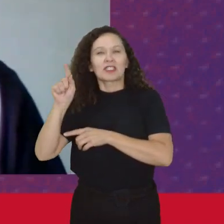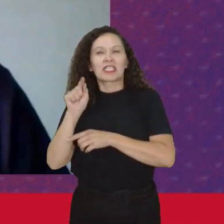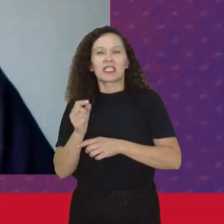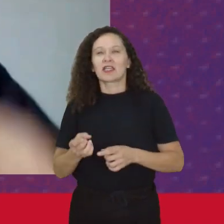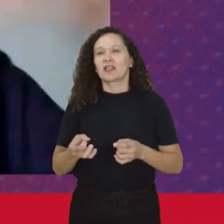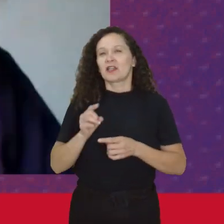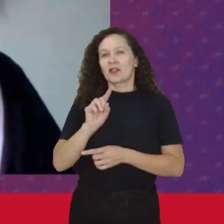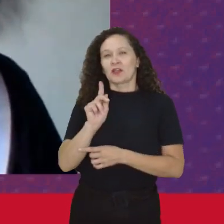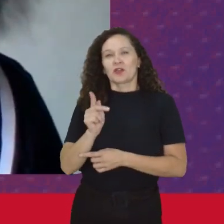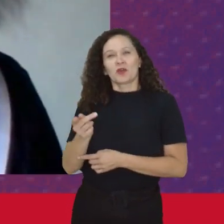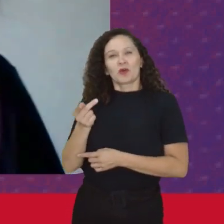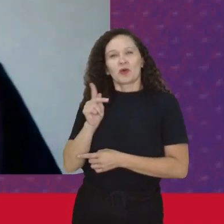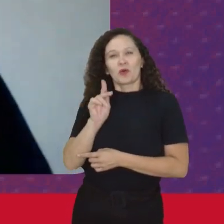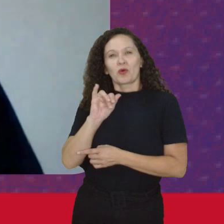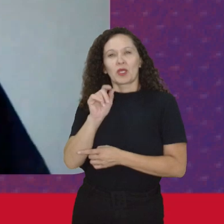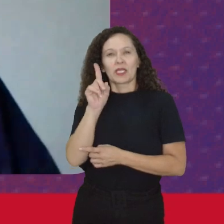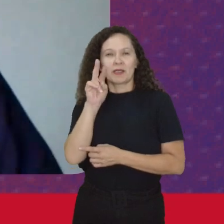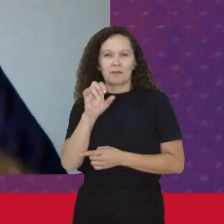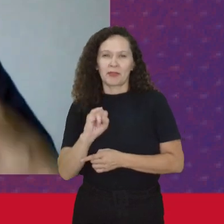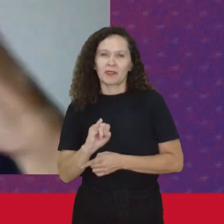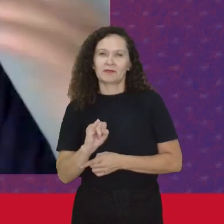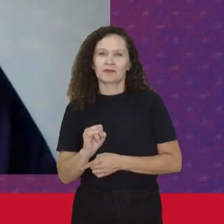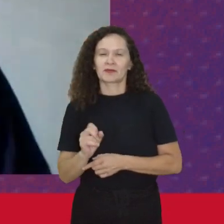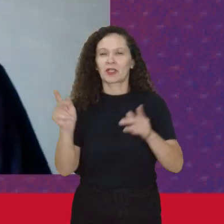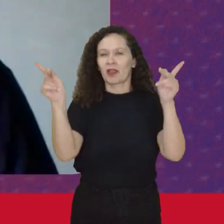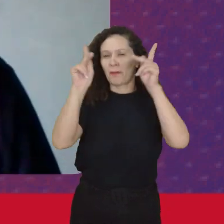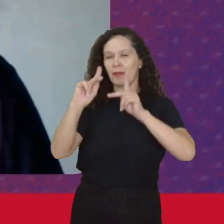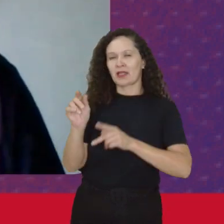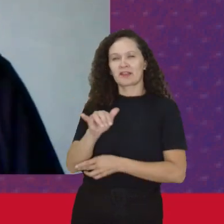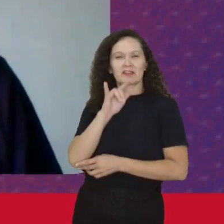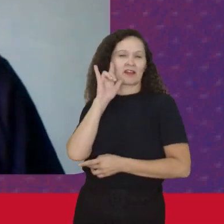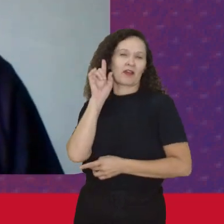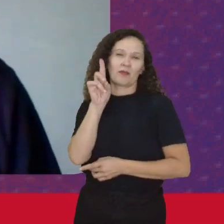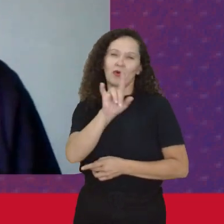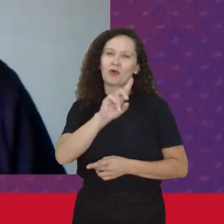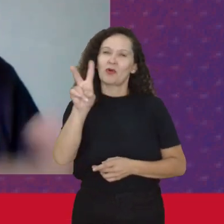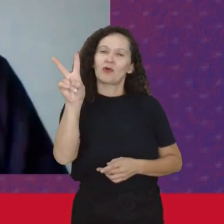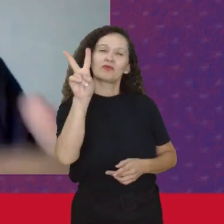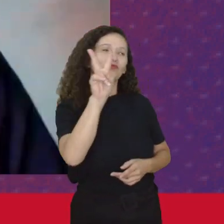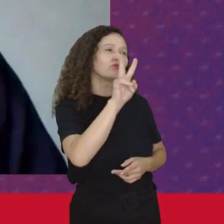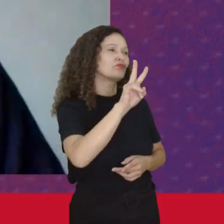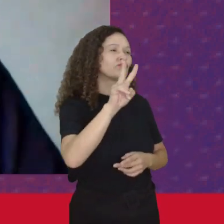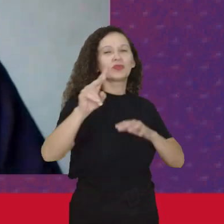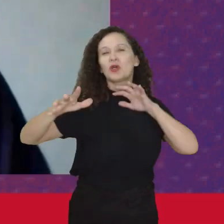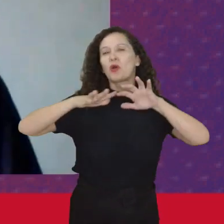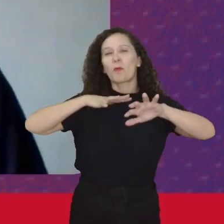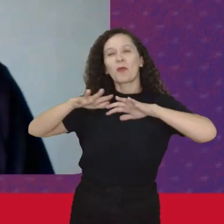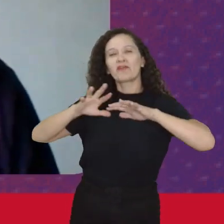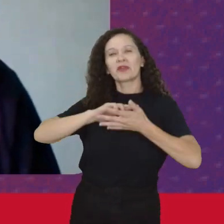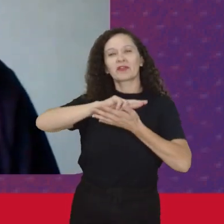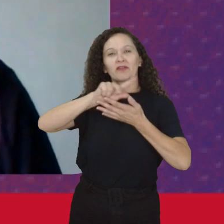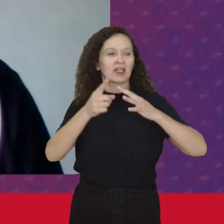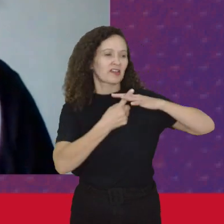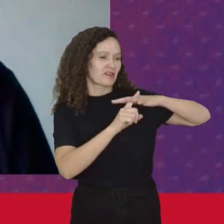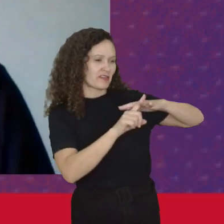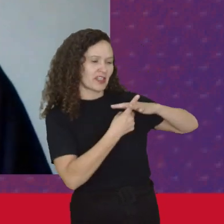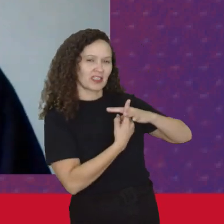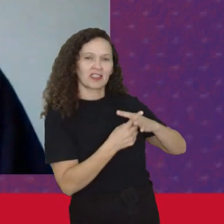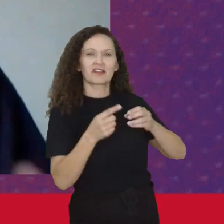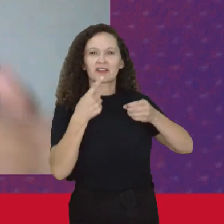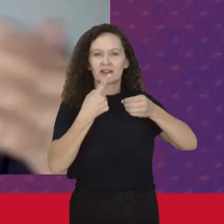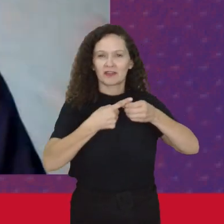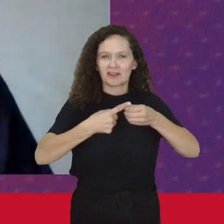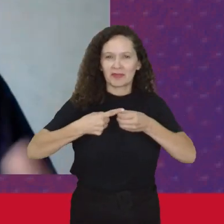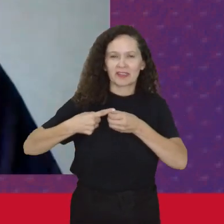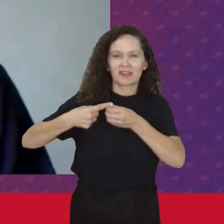O Mai 68 Os movimentos Com Comunistas Socialistas Em vários países Do